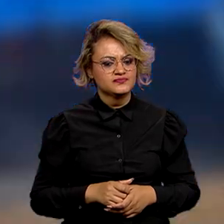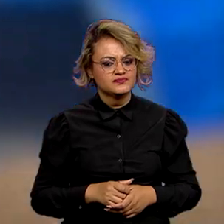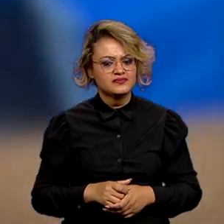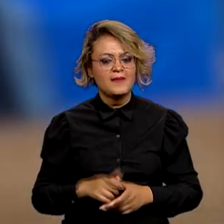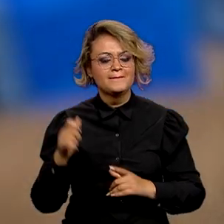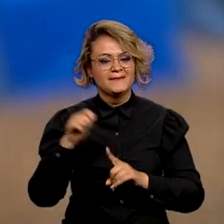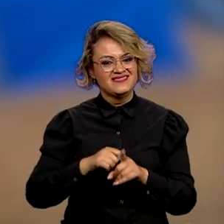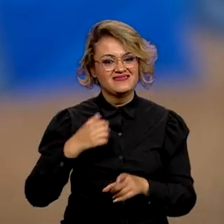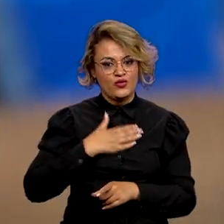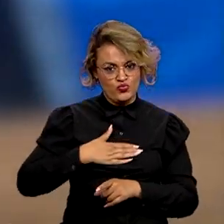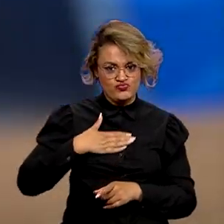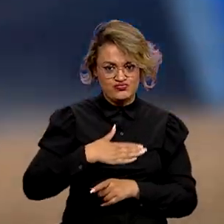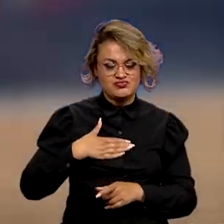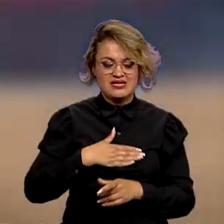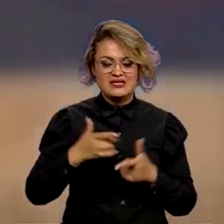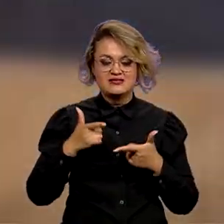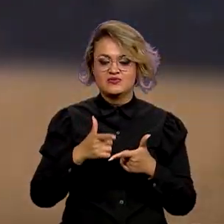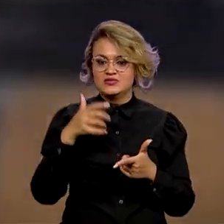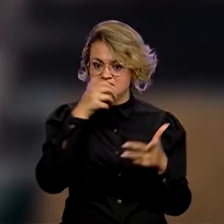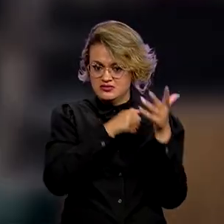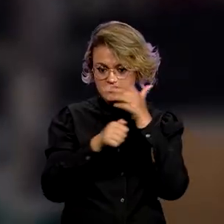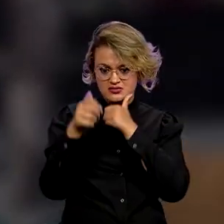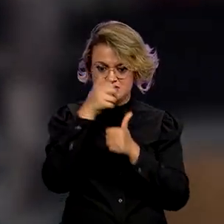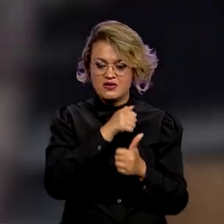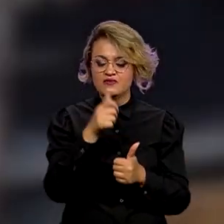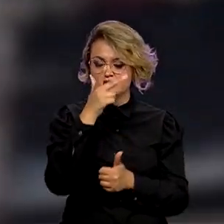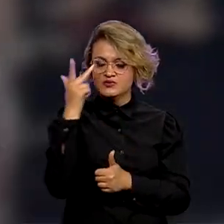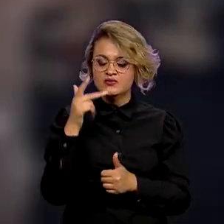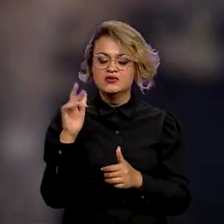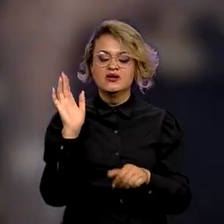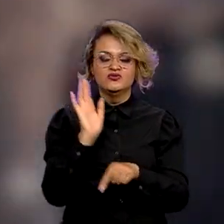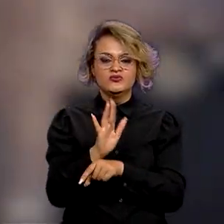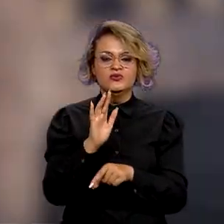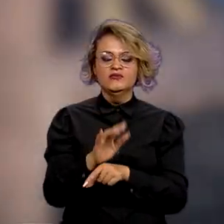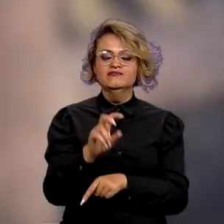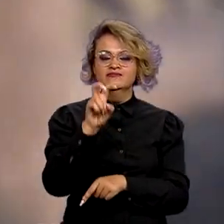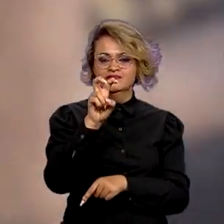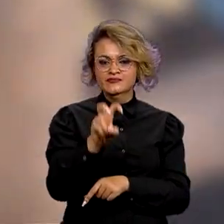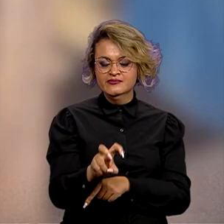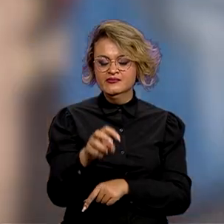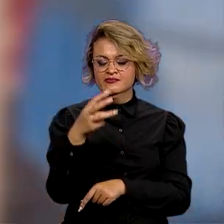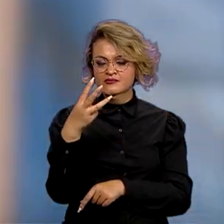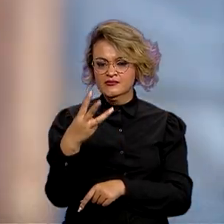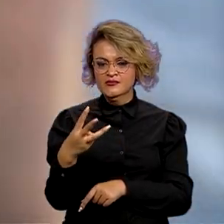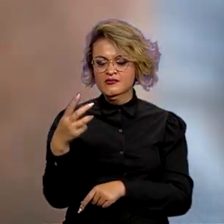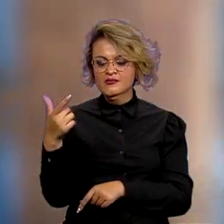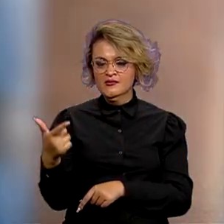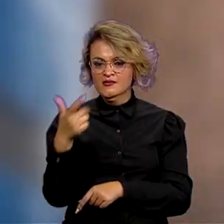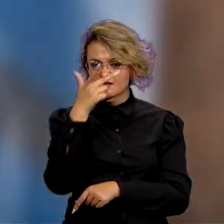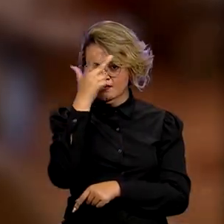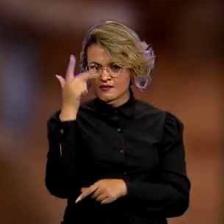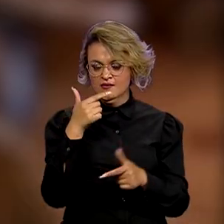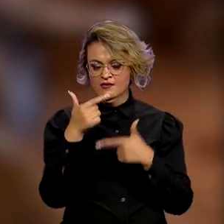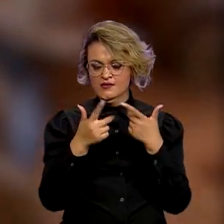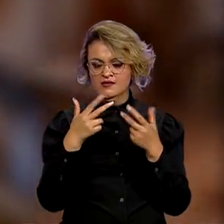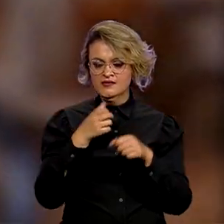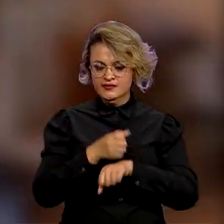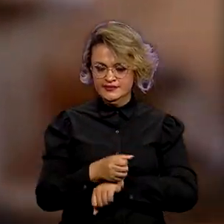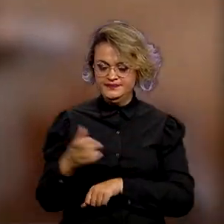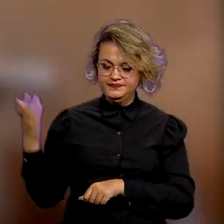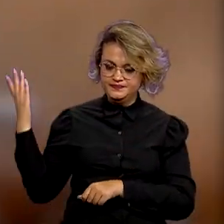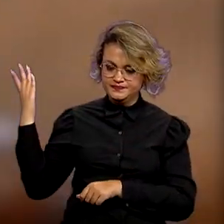Em agosto, a Operação Resgate 3 levou à libertação de 532 trabalhadores da